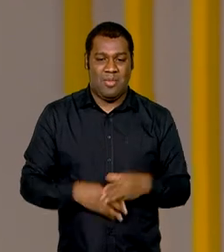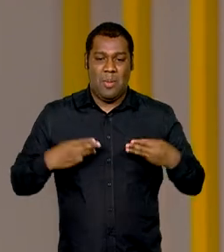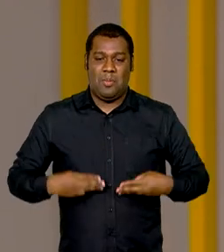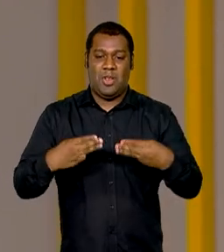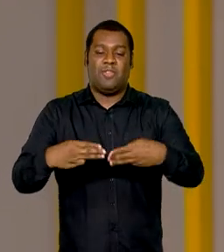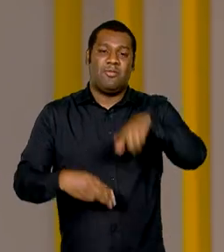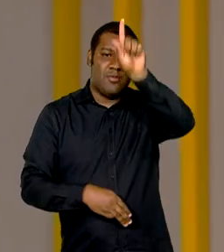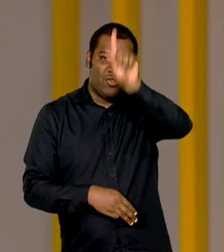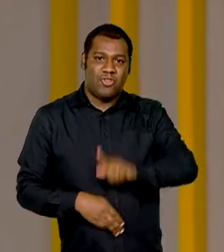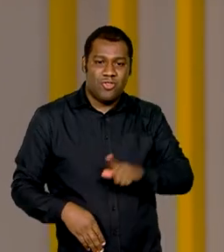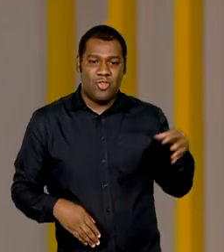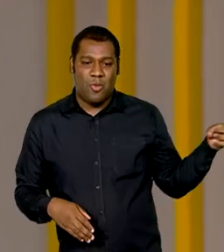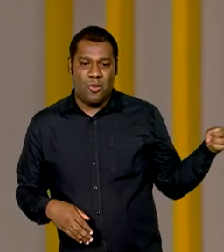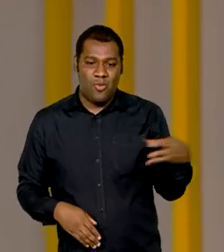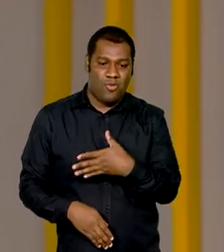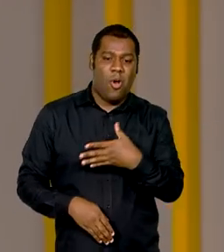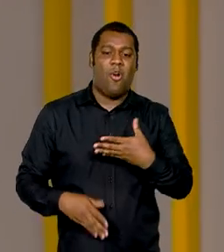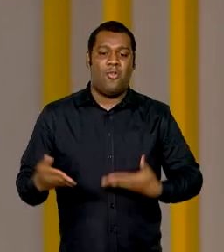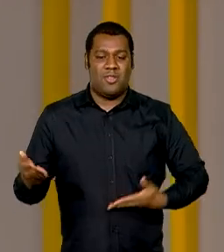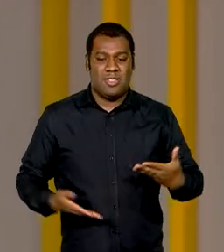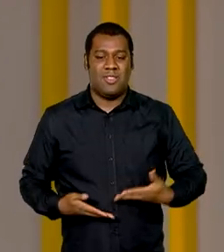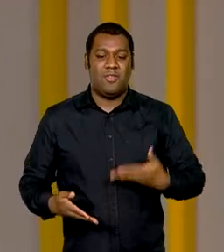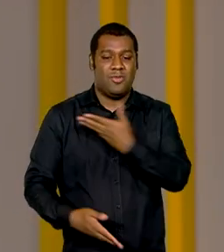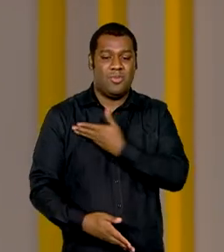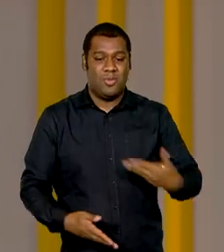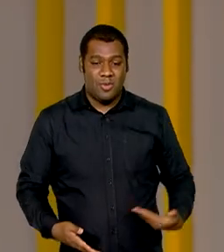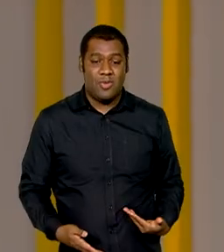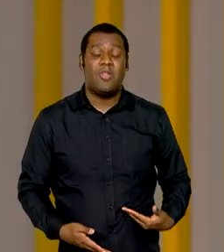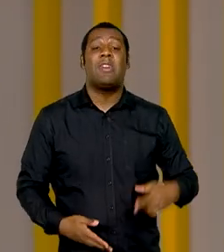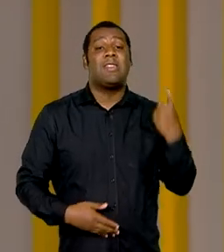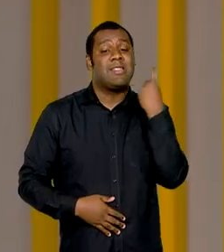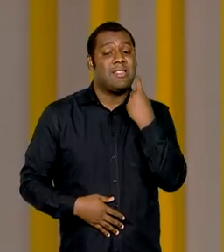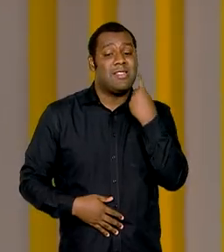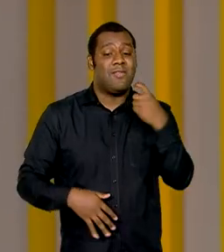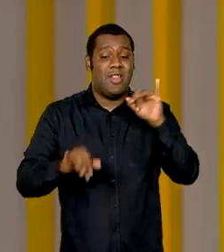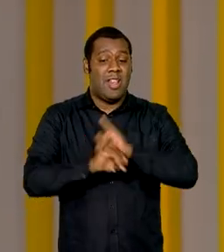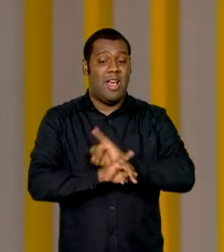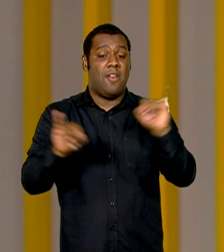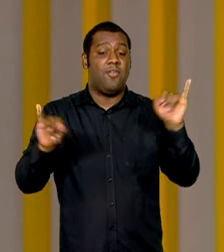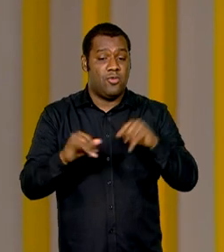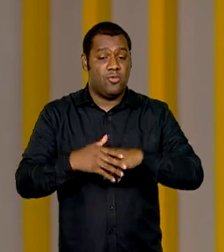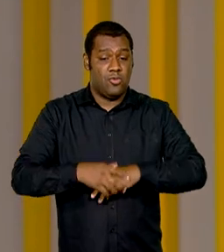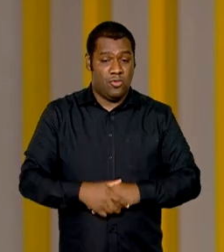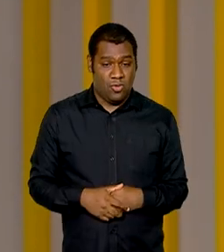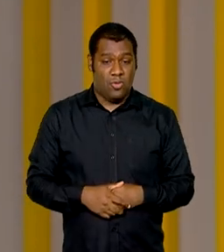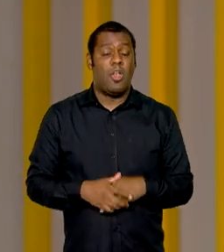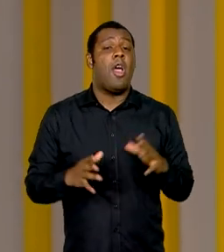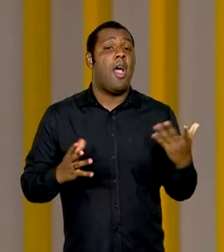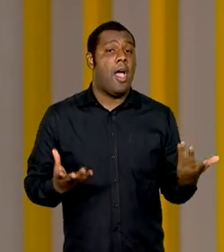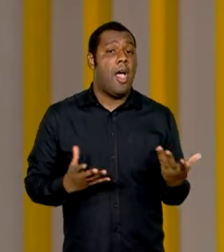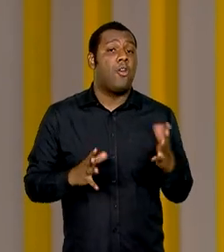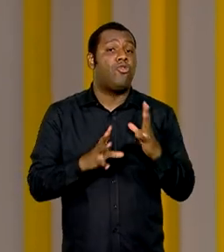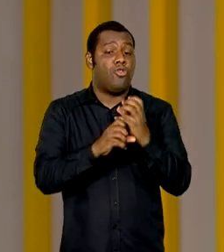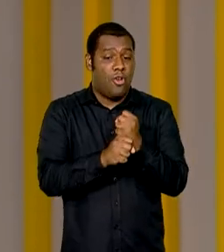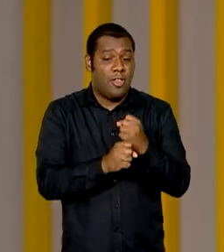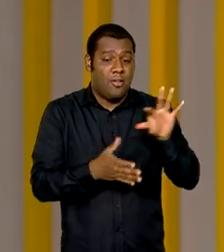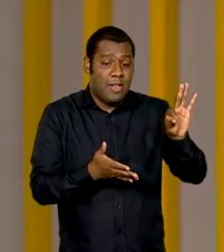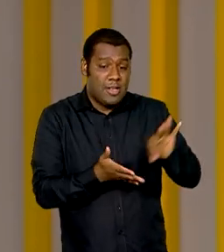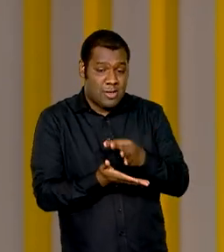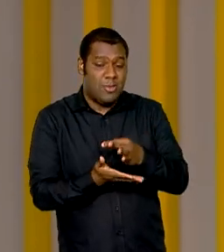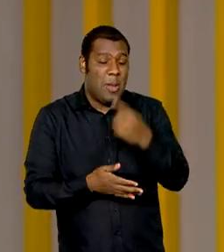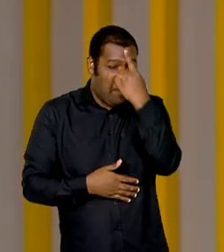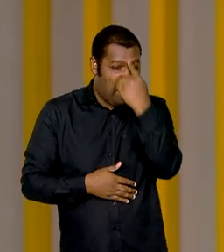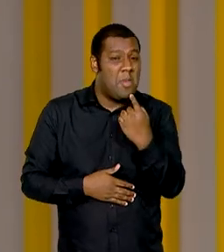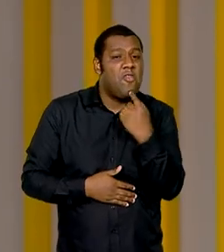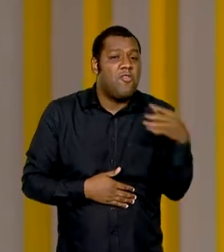Gestão e da Inovação em Serviços Públicos divulgou nesta sexta-feira o balanço final das inscrições desse novo modelo de